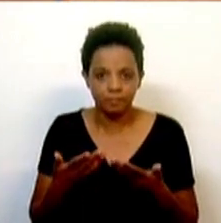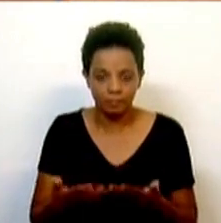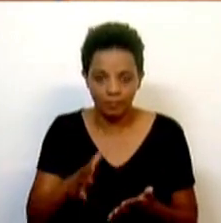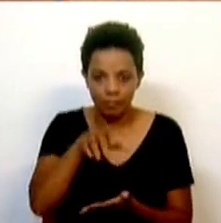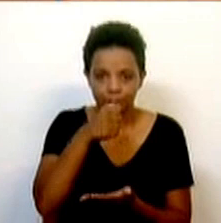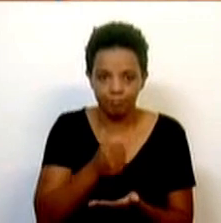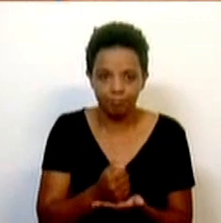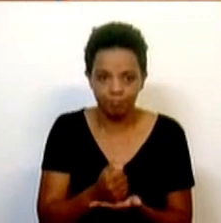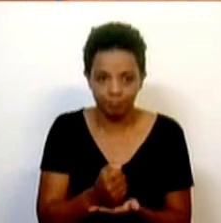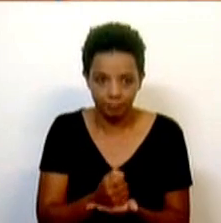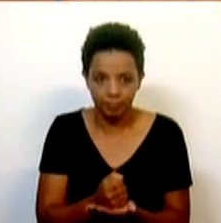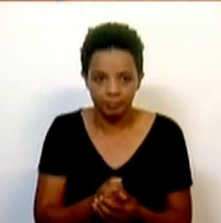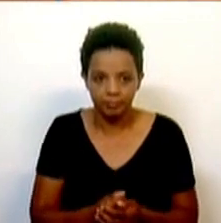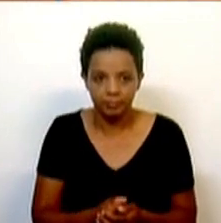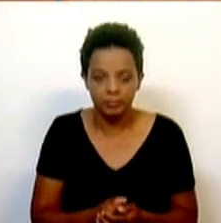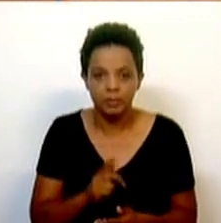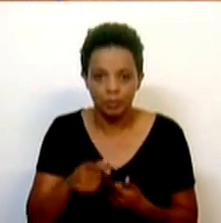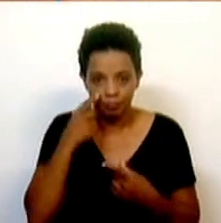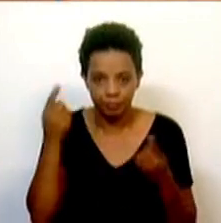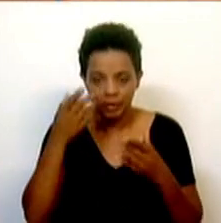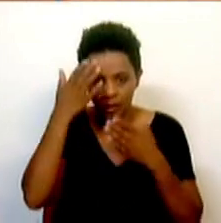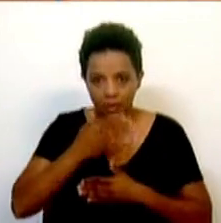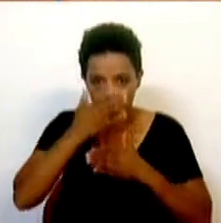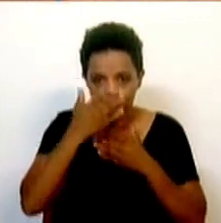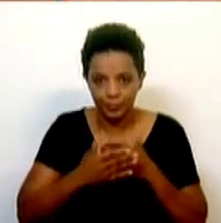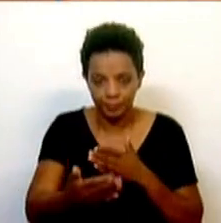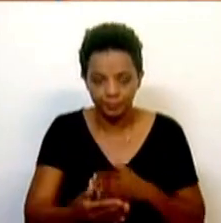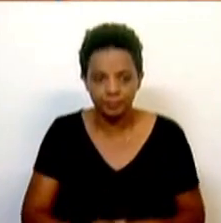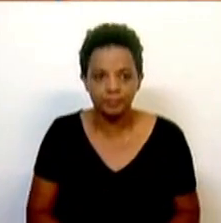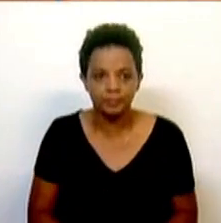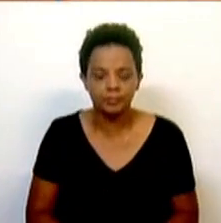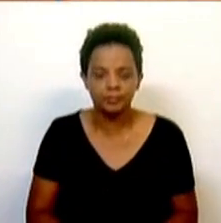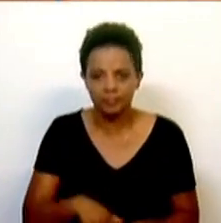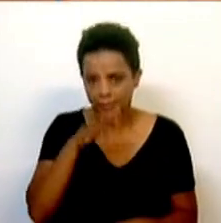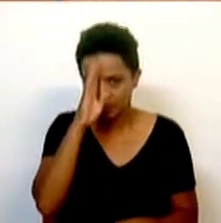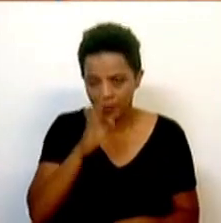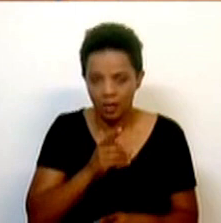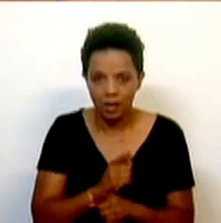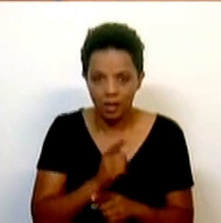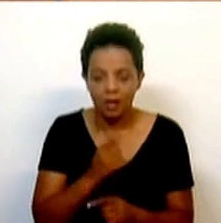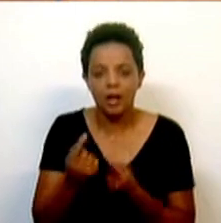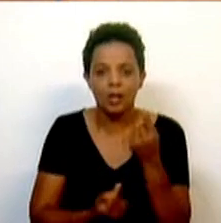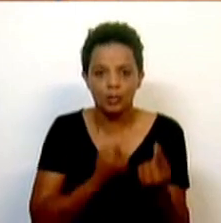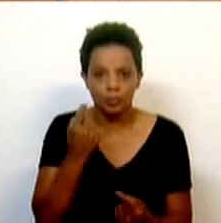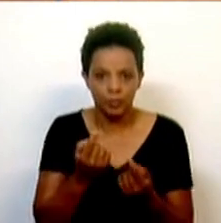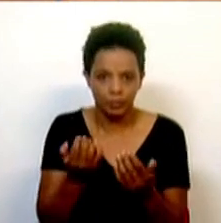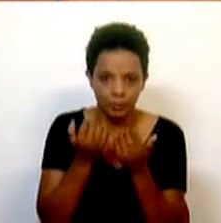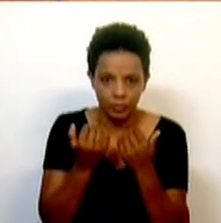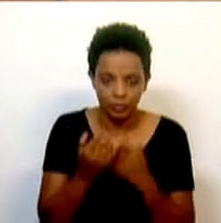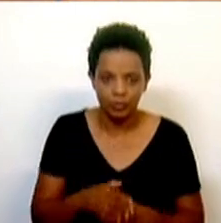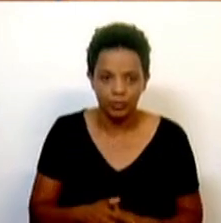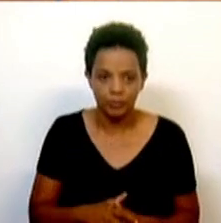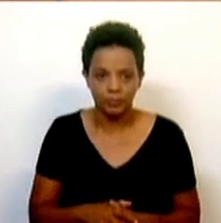concluído e que será conhecido nos próximos dias. Já são conhecidas apesar de tudo algumas informações.